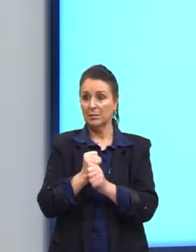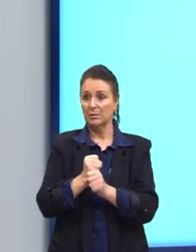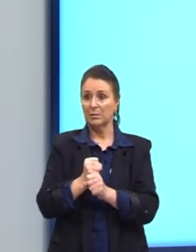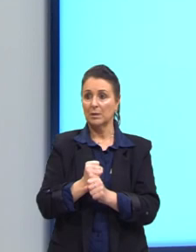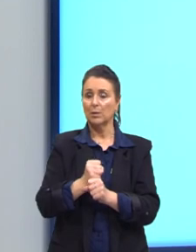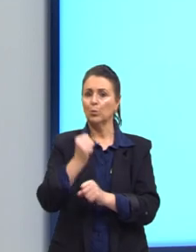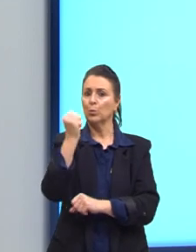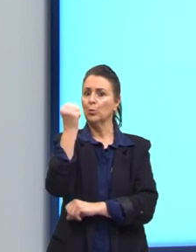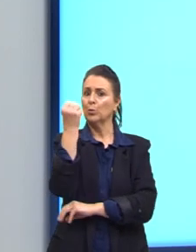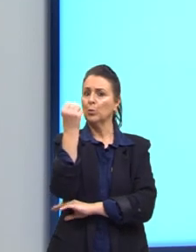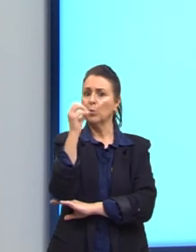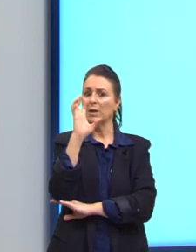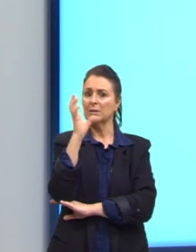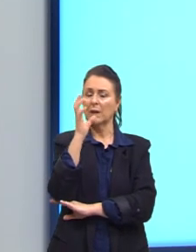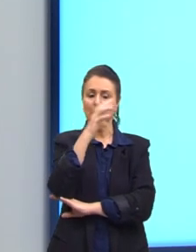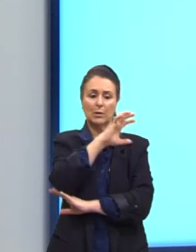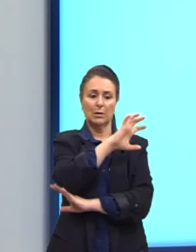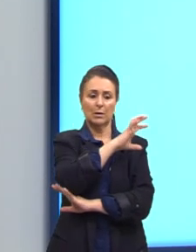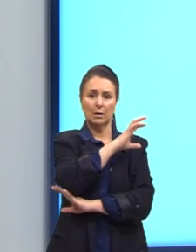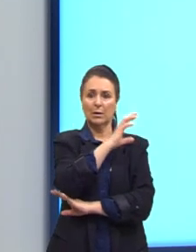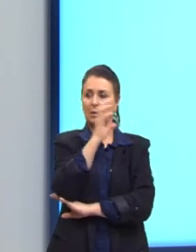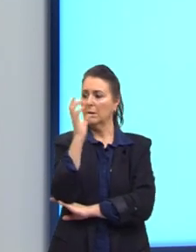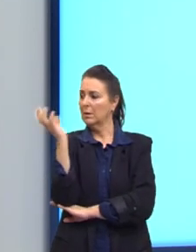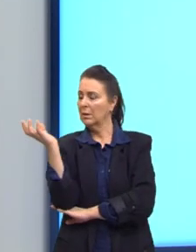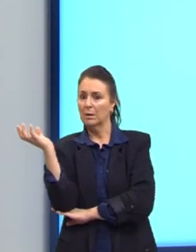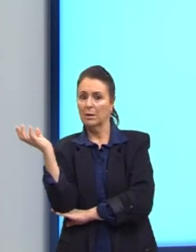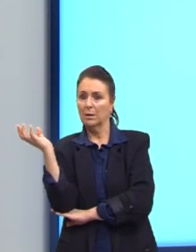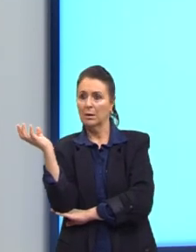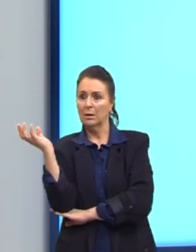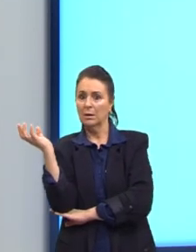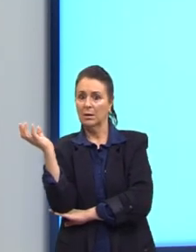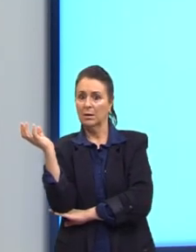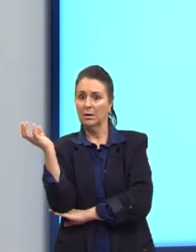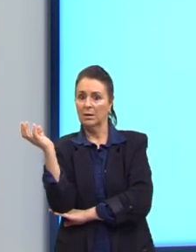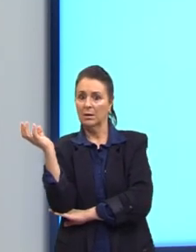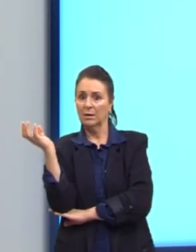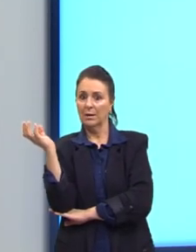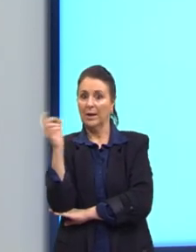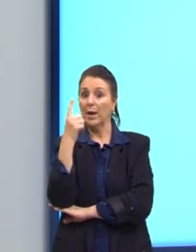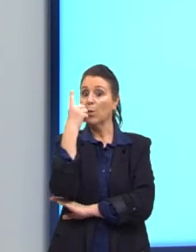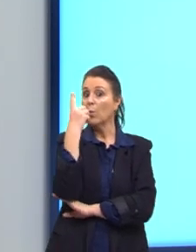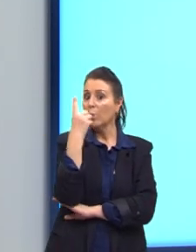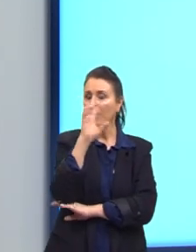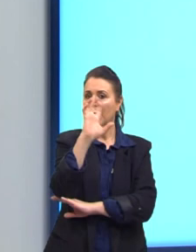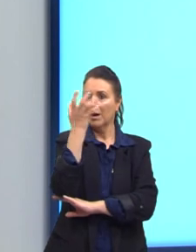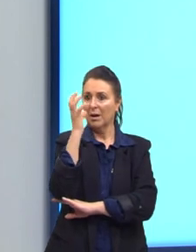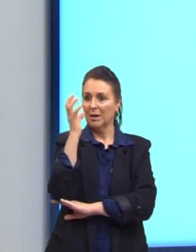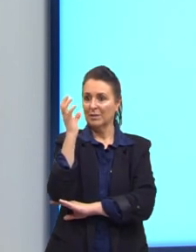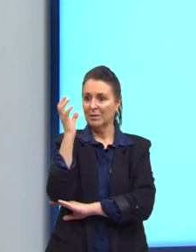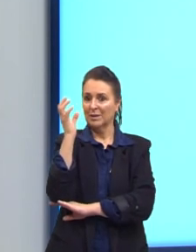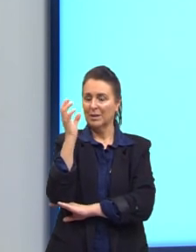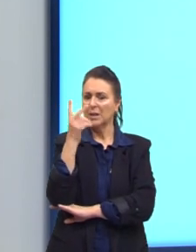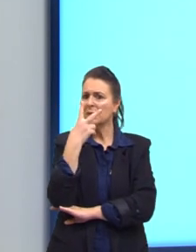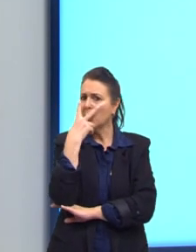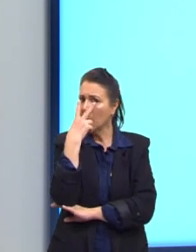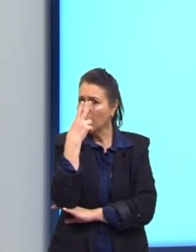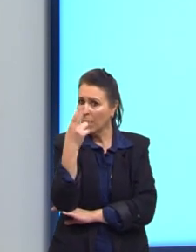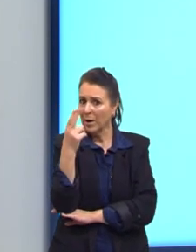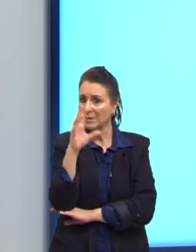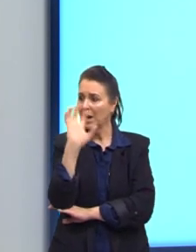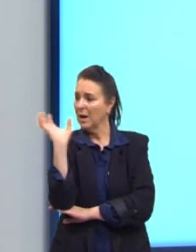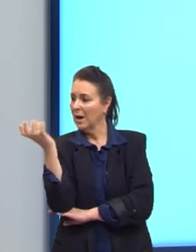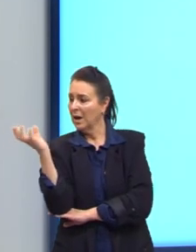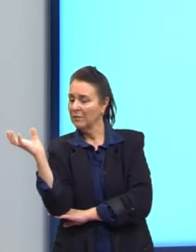árvores. Na verdade, é uma árvore, só que a imagem foi espelhada, né? Porque a gente vê que elas são exatamente iguais.